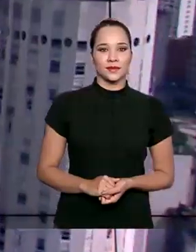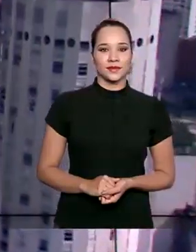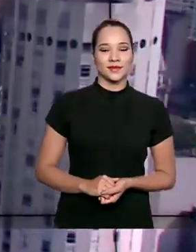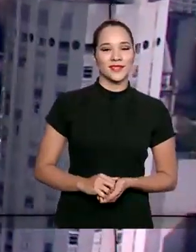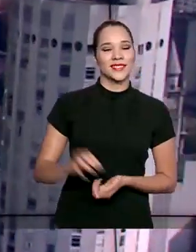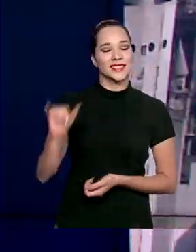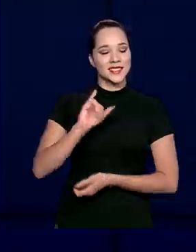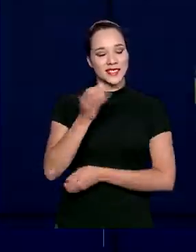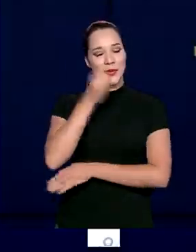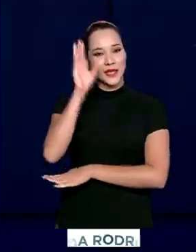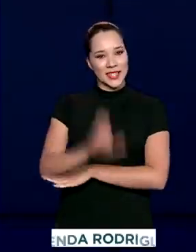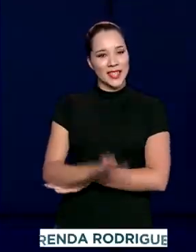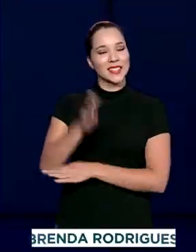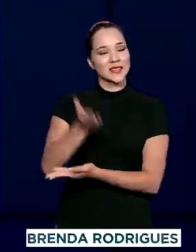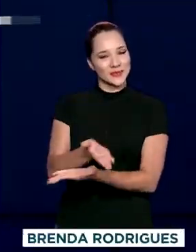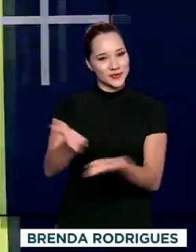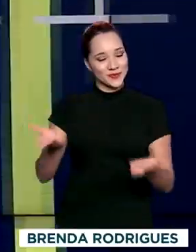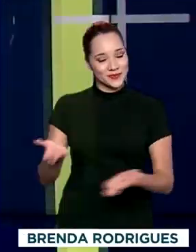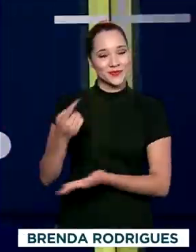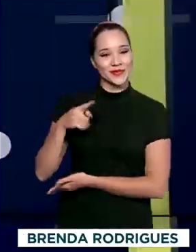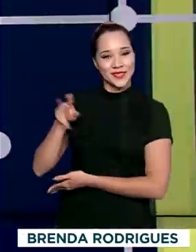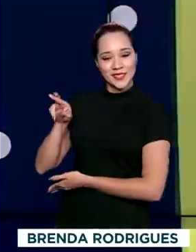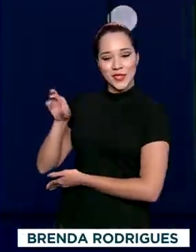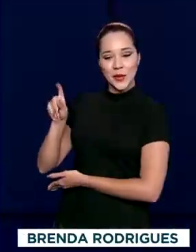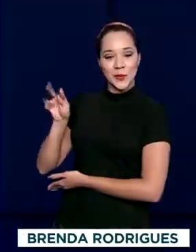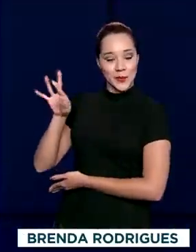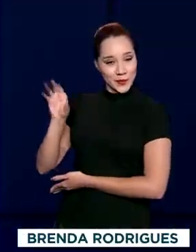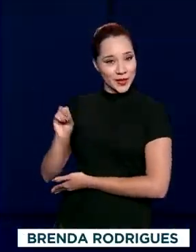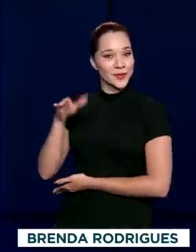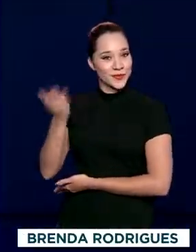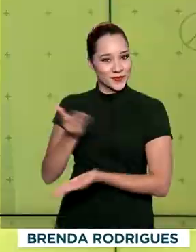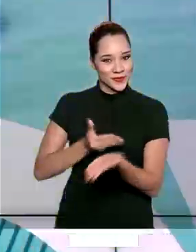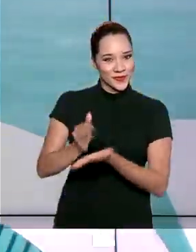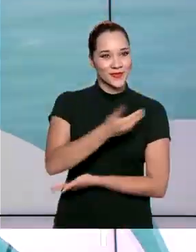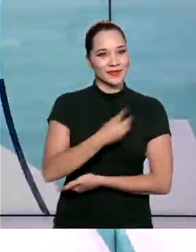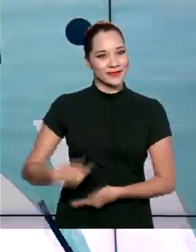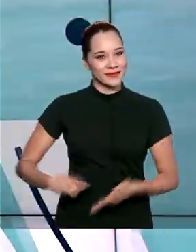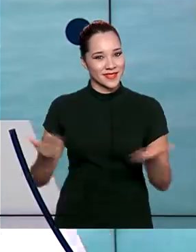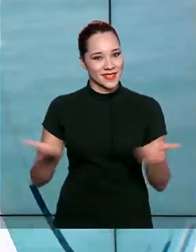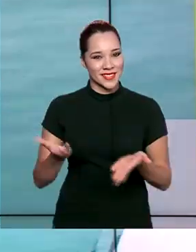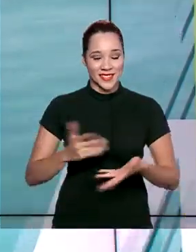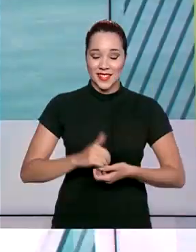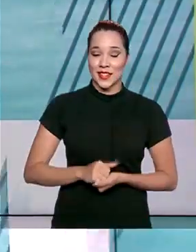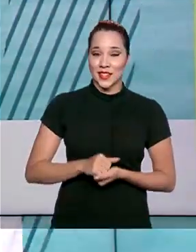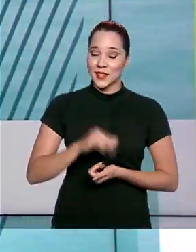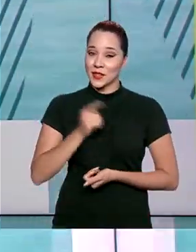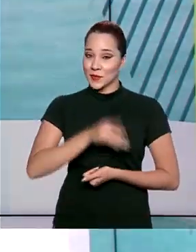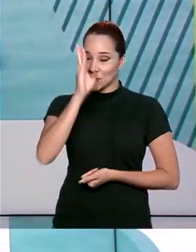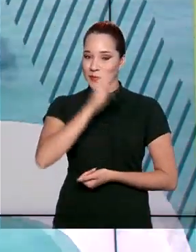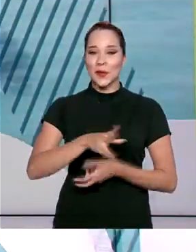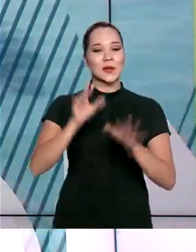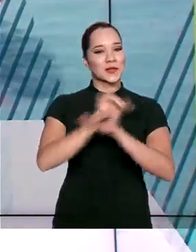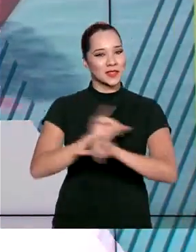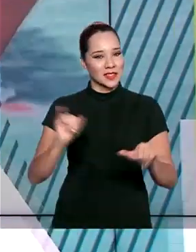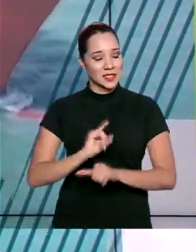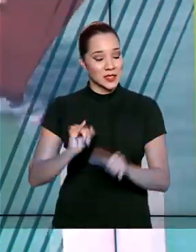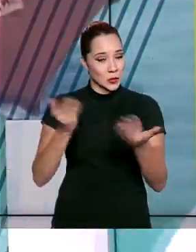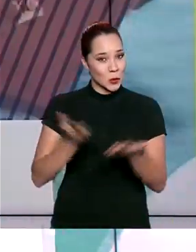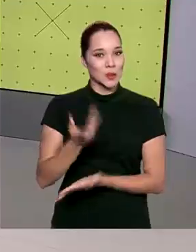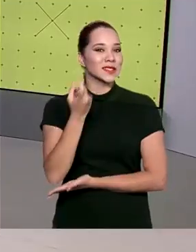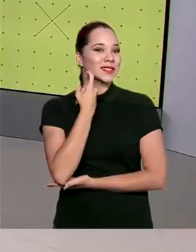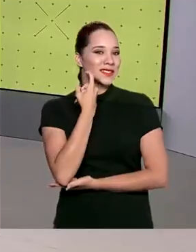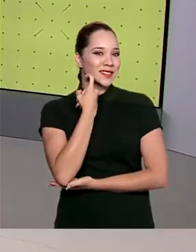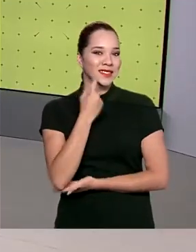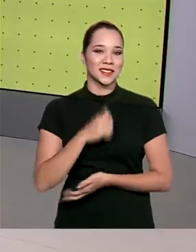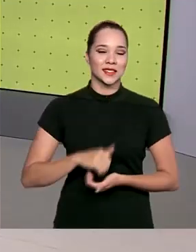Olá, boa tarde para você. Eu, Roberto Camargo, já estou de volta com o governo agora e as principais notícias desta sexta-feira.